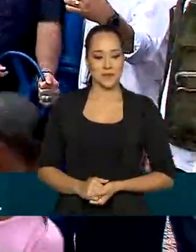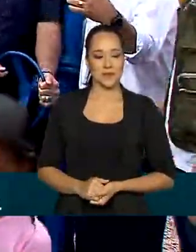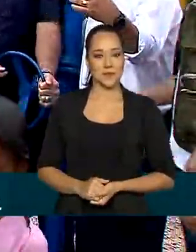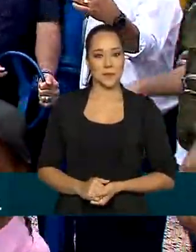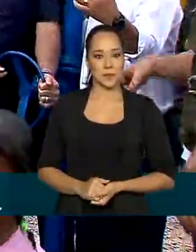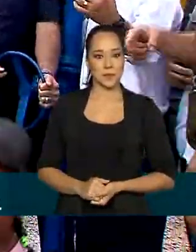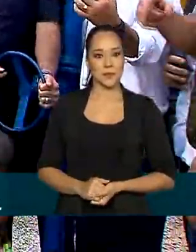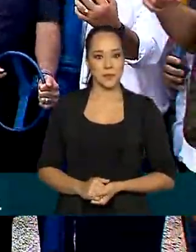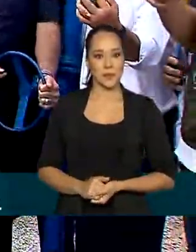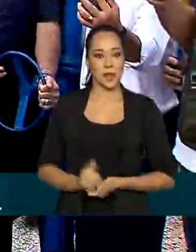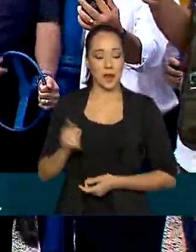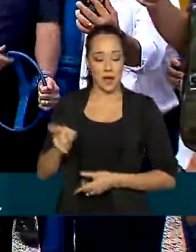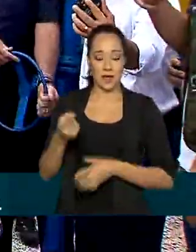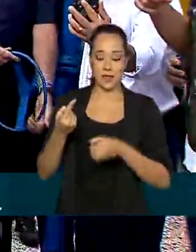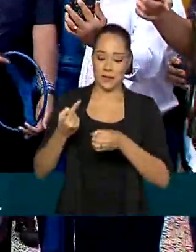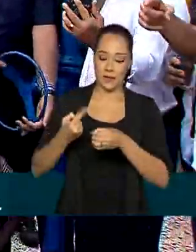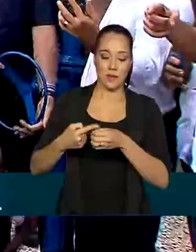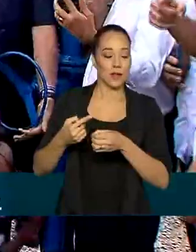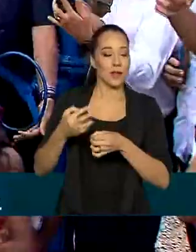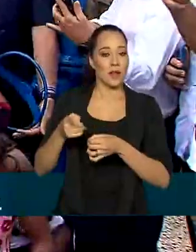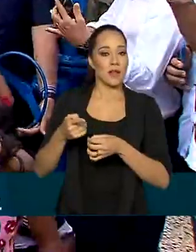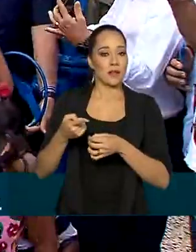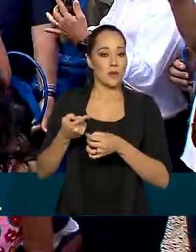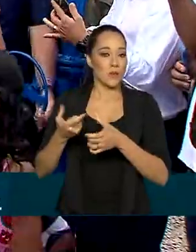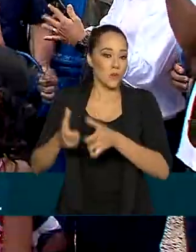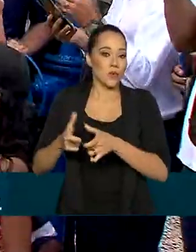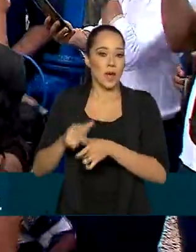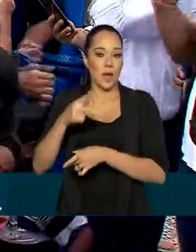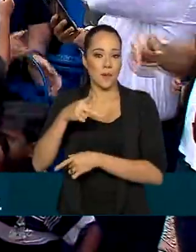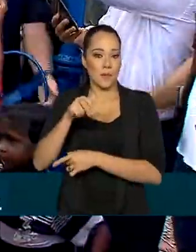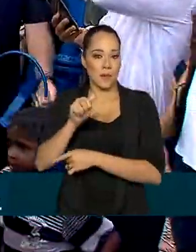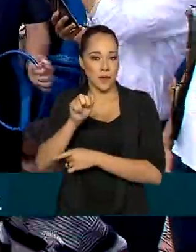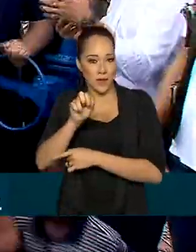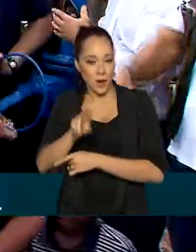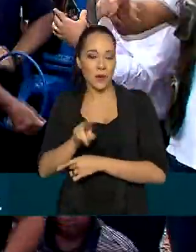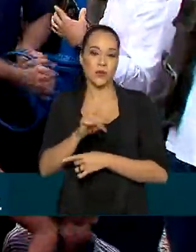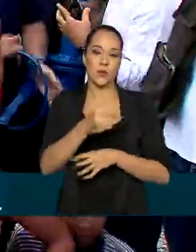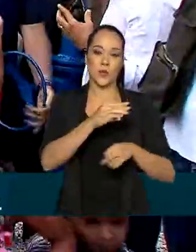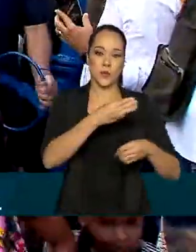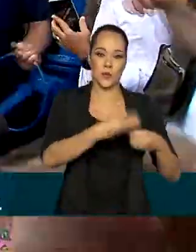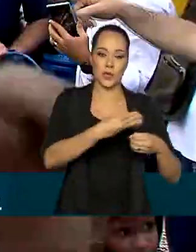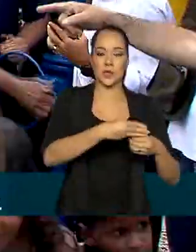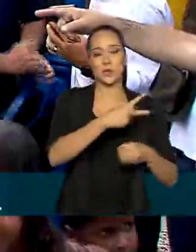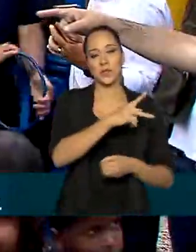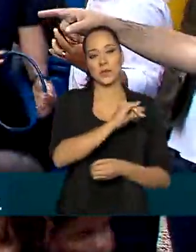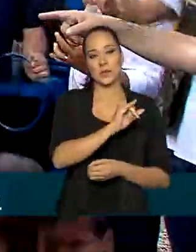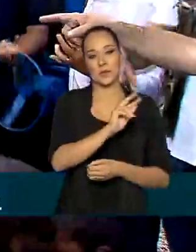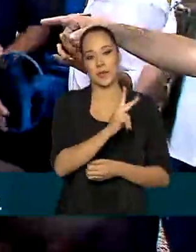no distrito de Piau, município de Piranhas, Alagoas.